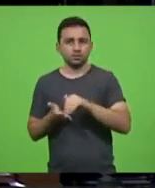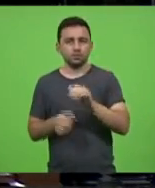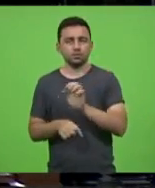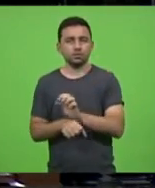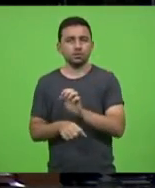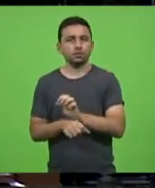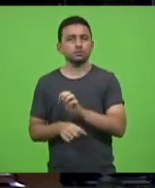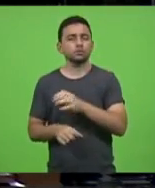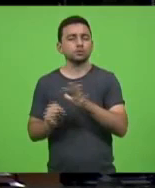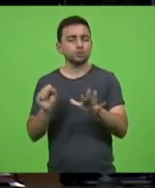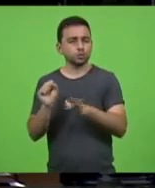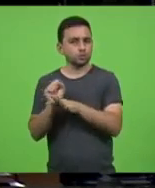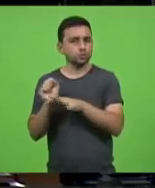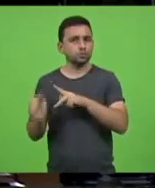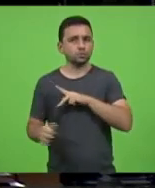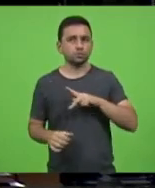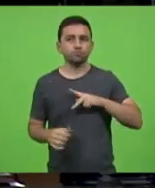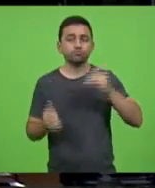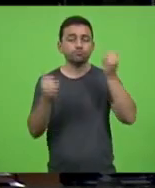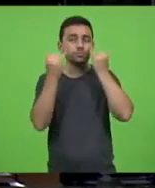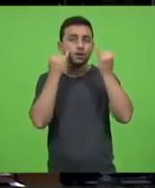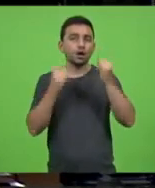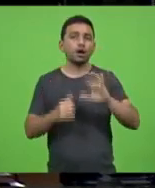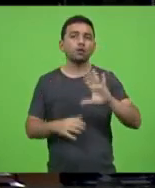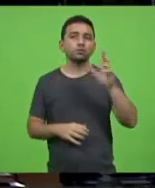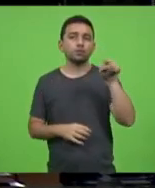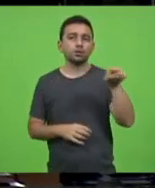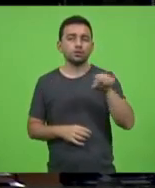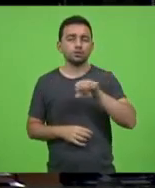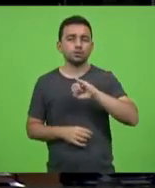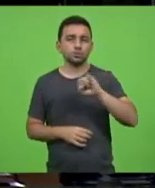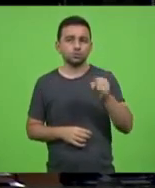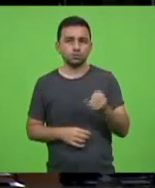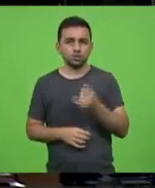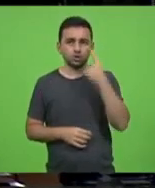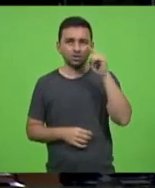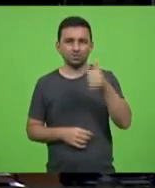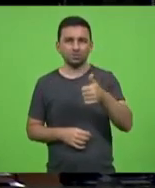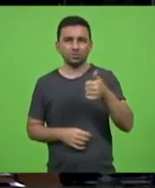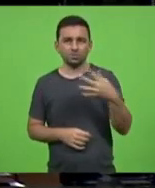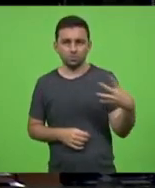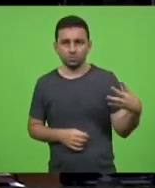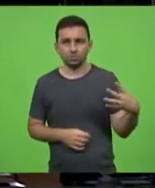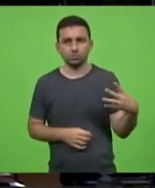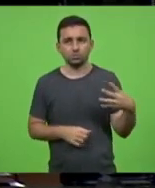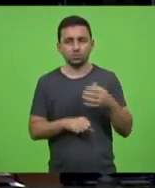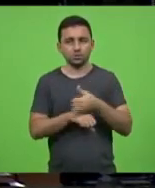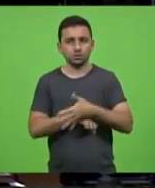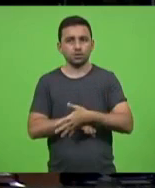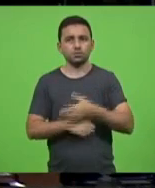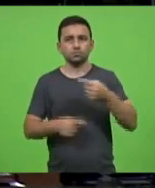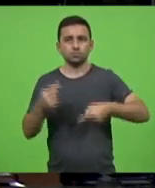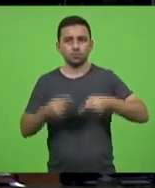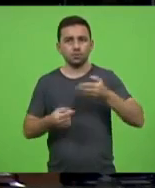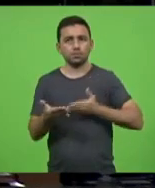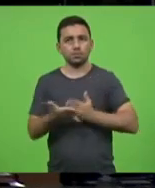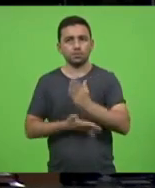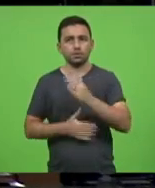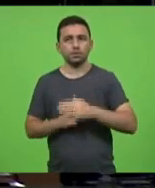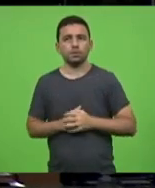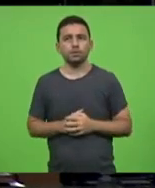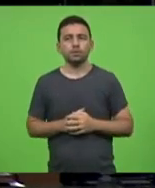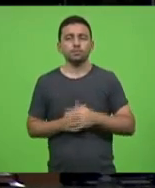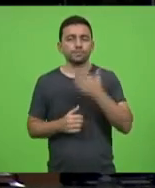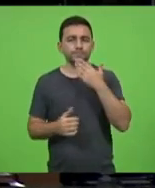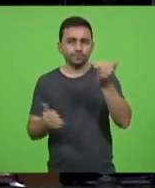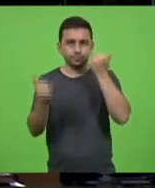informações acerca da ocorrência do município de São José na madrugada dia 14 em discussão não havendo em votação está aprovado pedindo